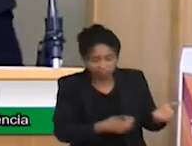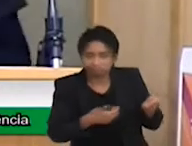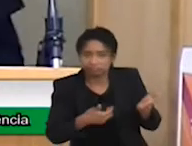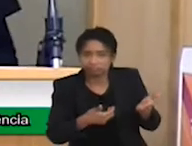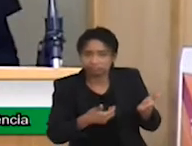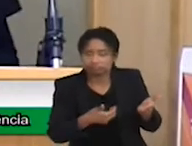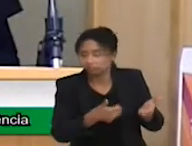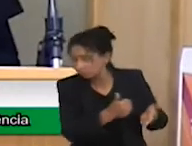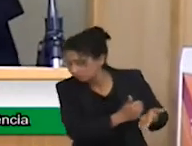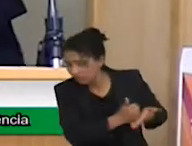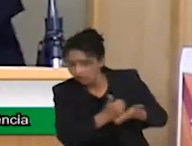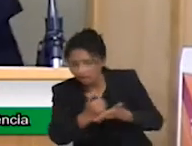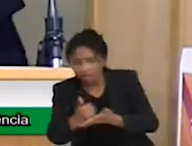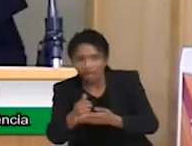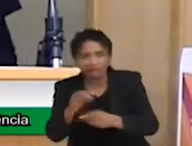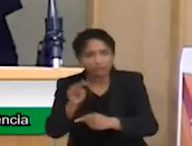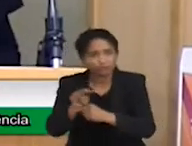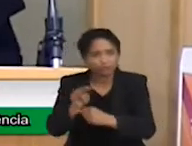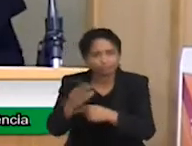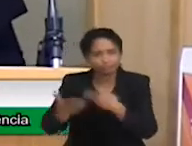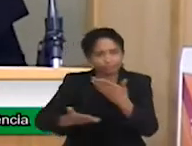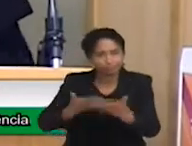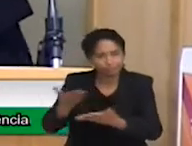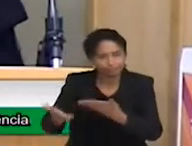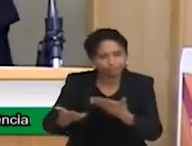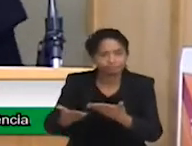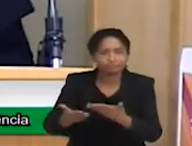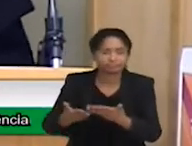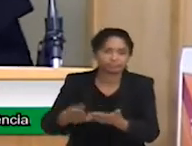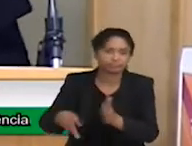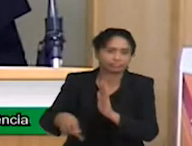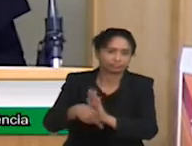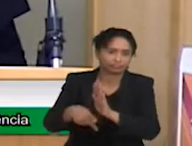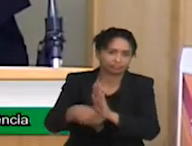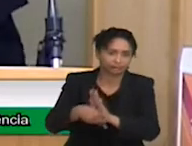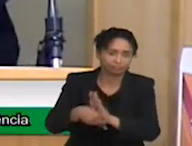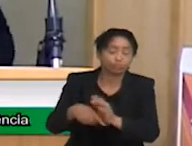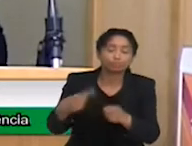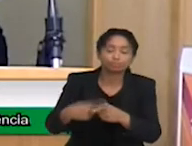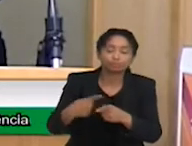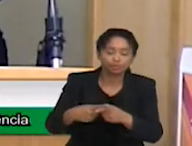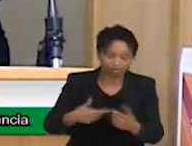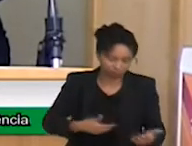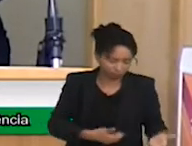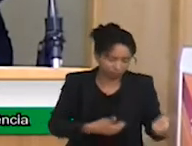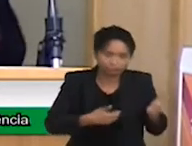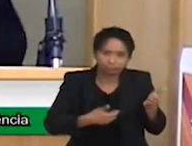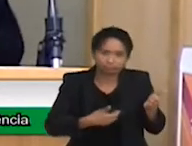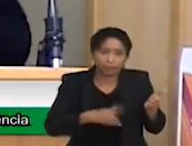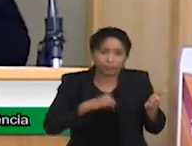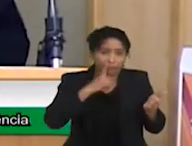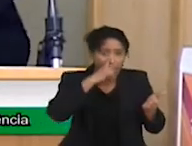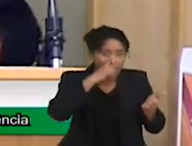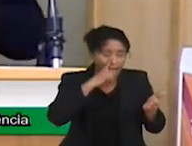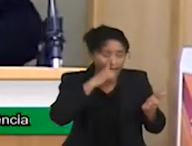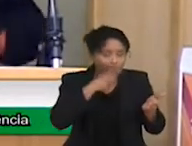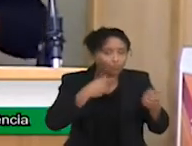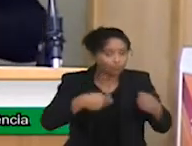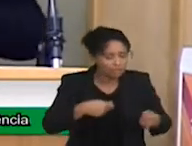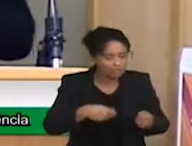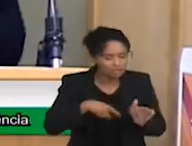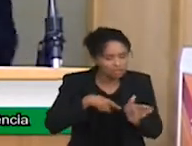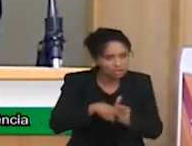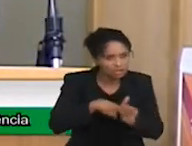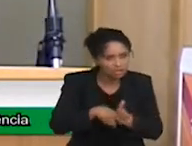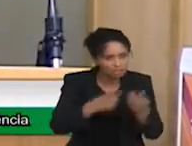ficar de olho nesse neurodesenvolvimento, porque pode ter atraso. Esse bebê, ele é de risco e ele tem que ser olhado. E, eventualmente, ele já tem que